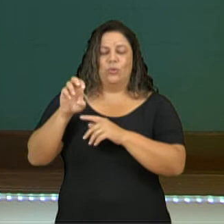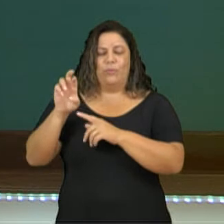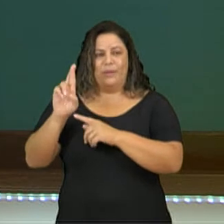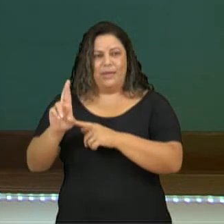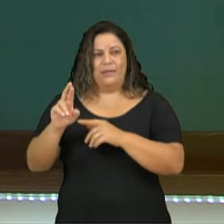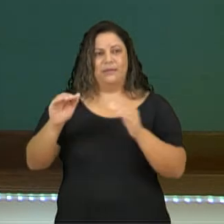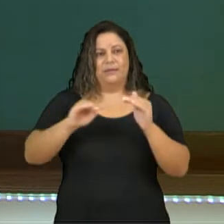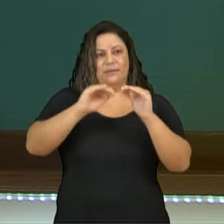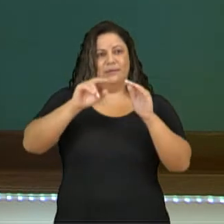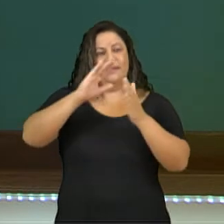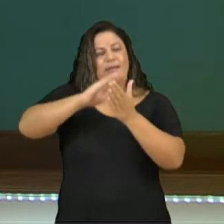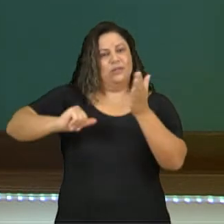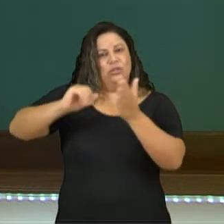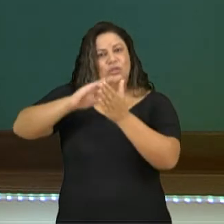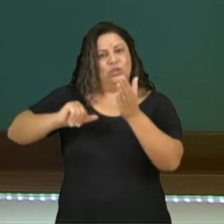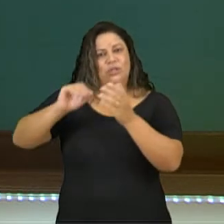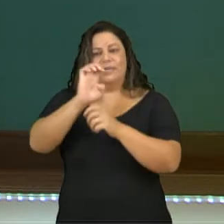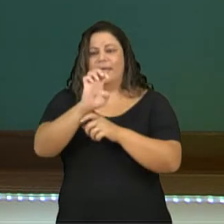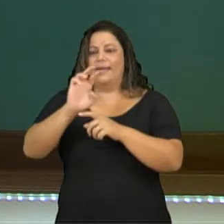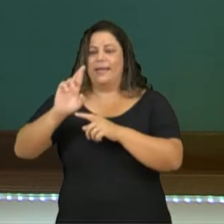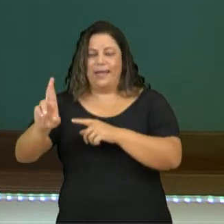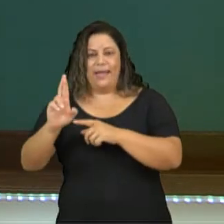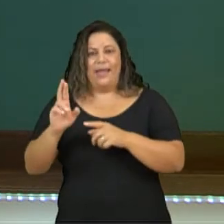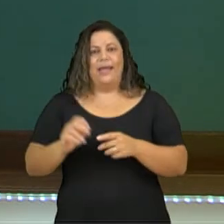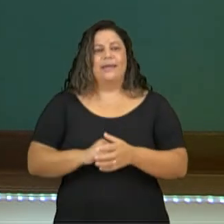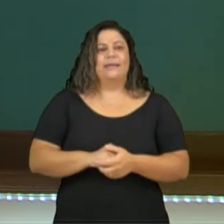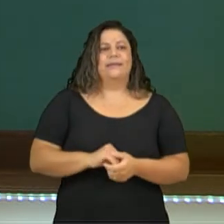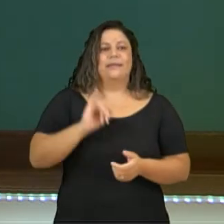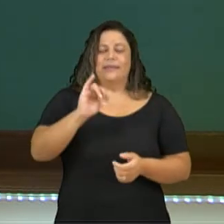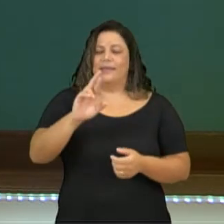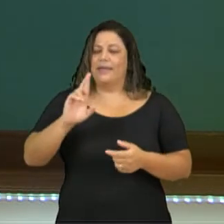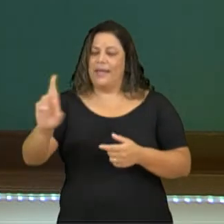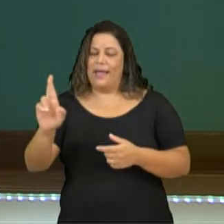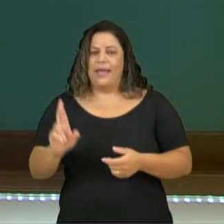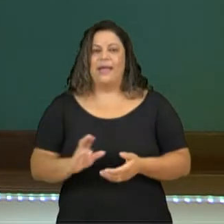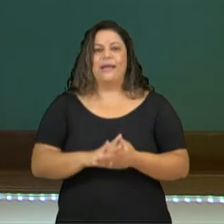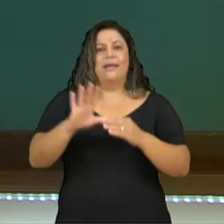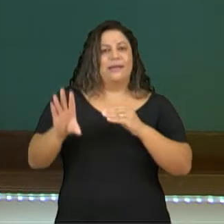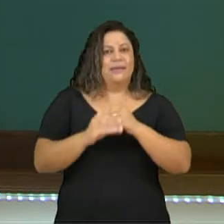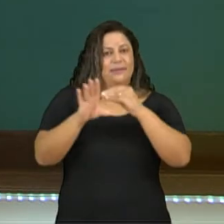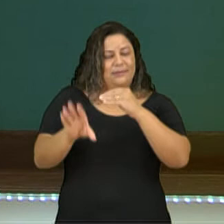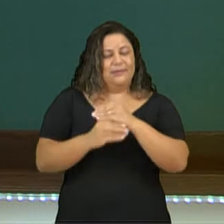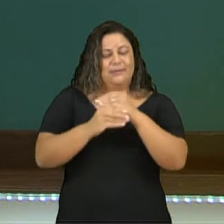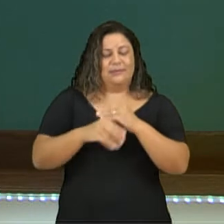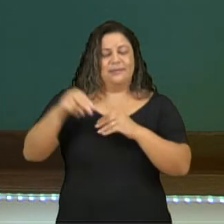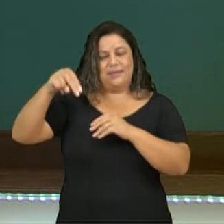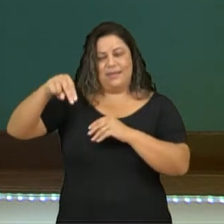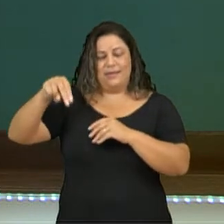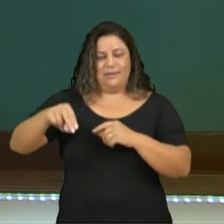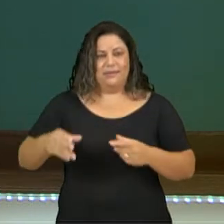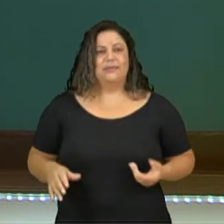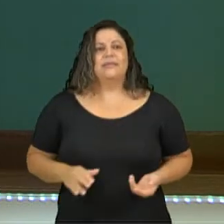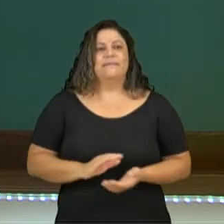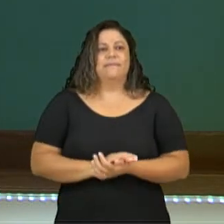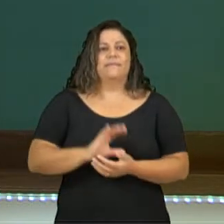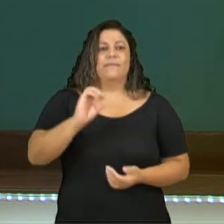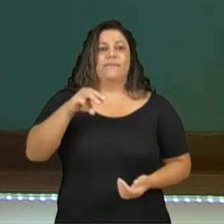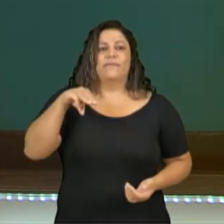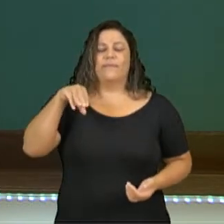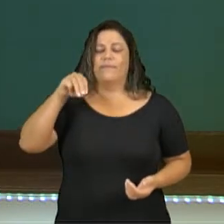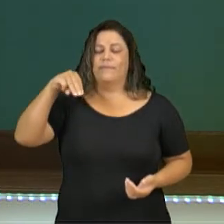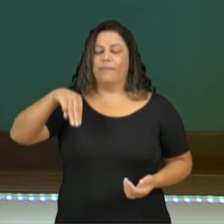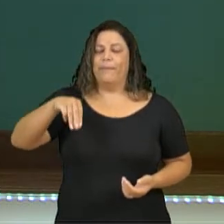também, tira E-R, tira I-R, acrescenta o N e fica aí, coman